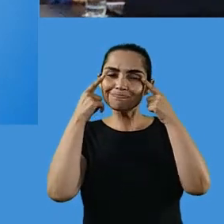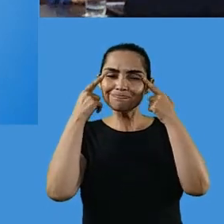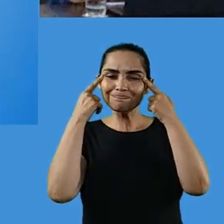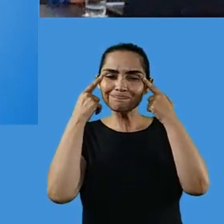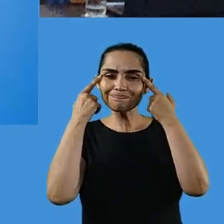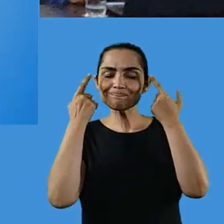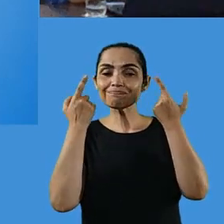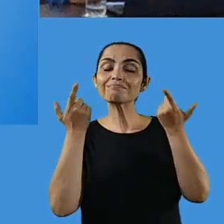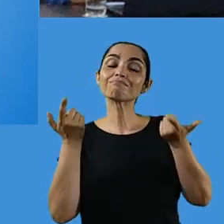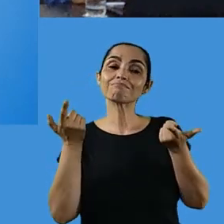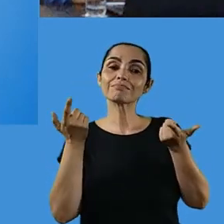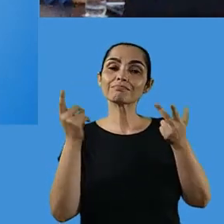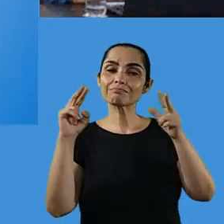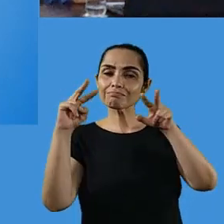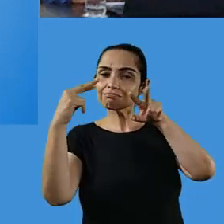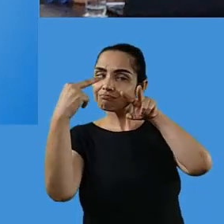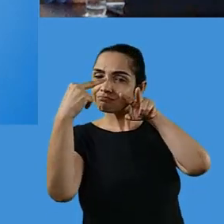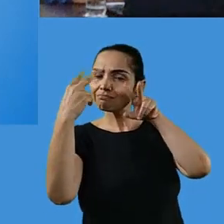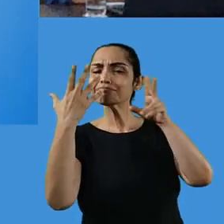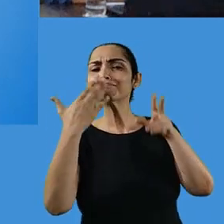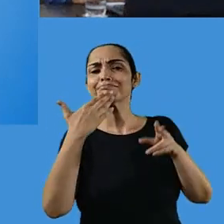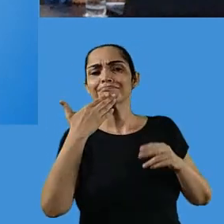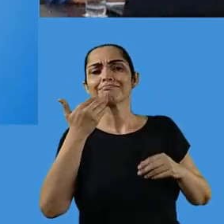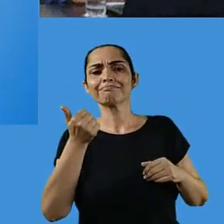procura resgatar nisso com eles.